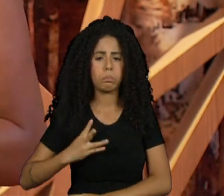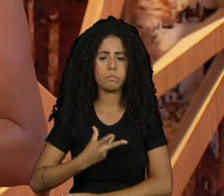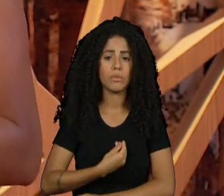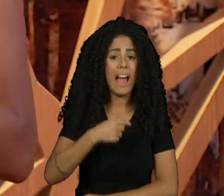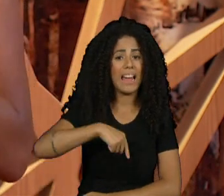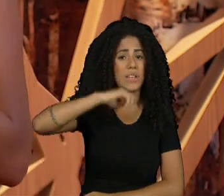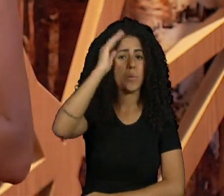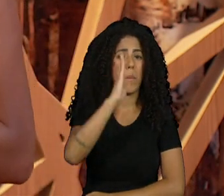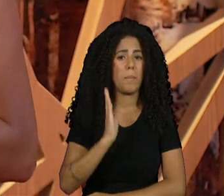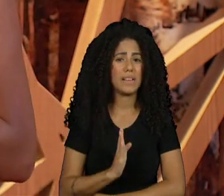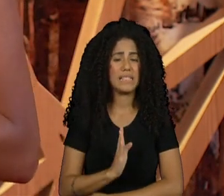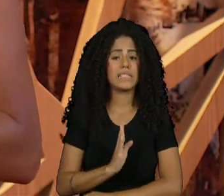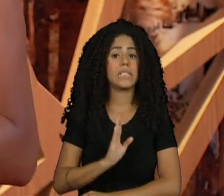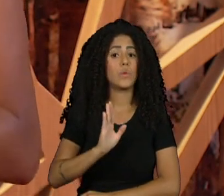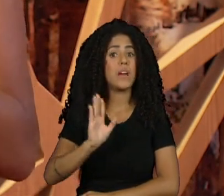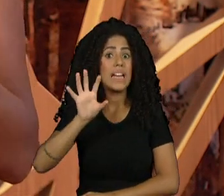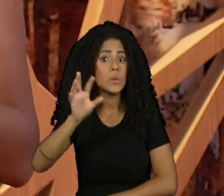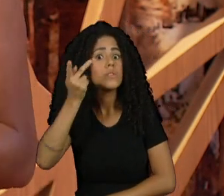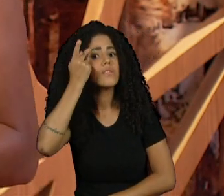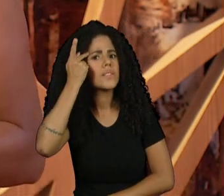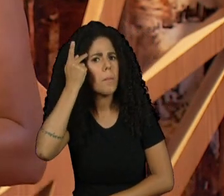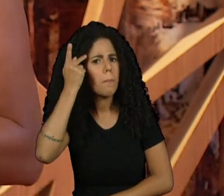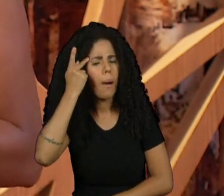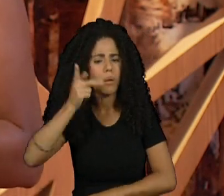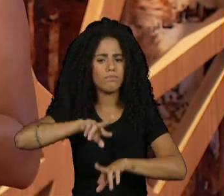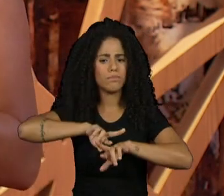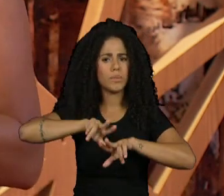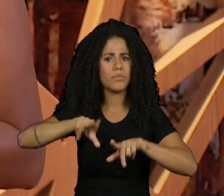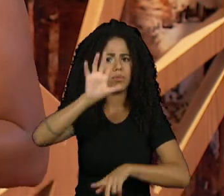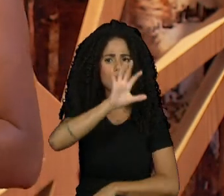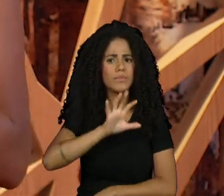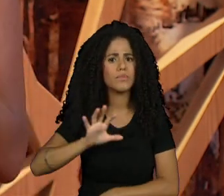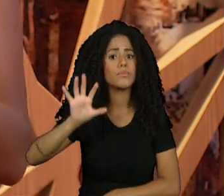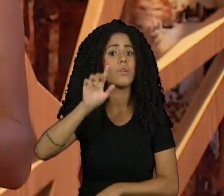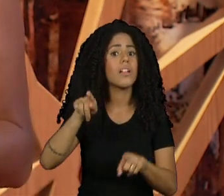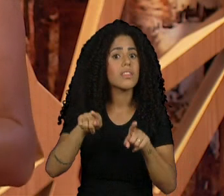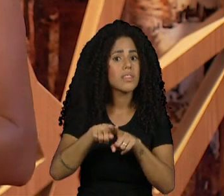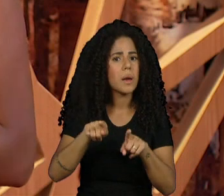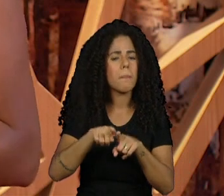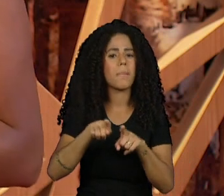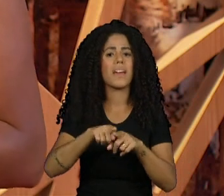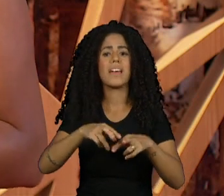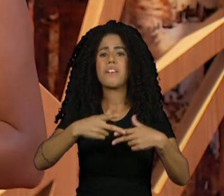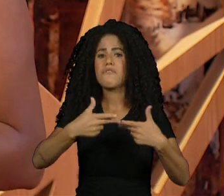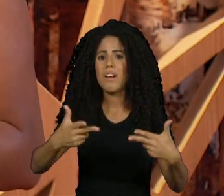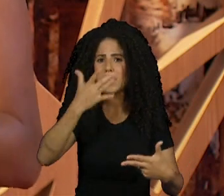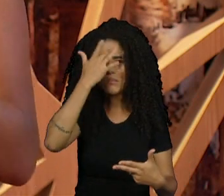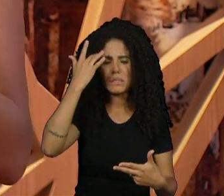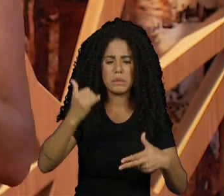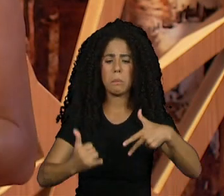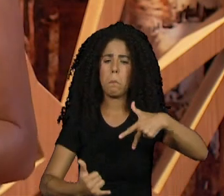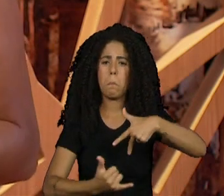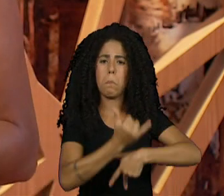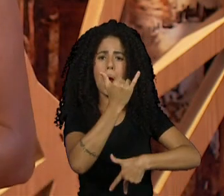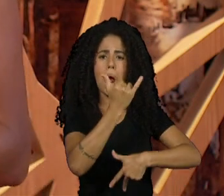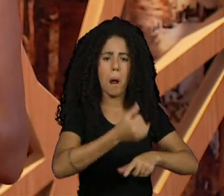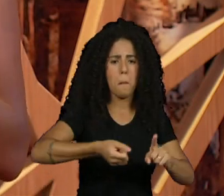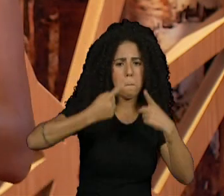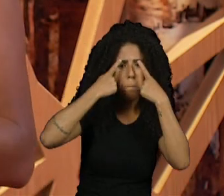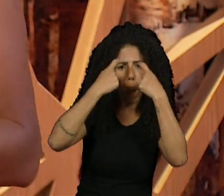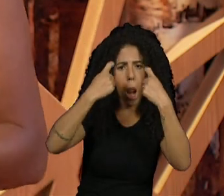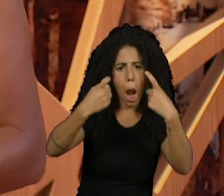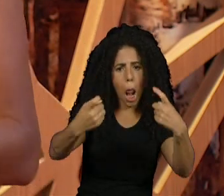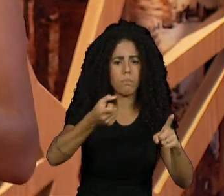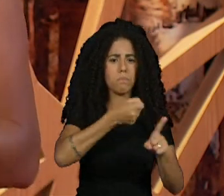Brasil, em São Paulo, nas grandes capitais, muitas dessas pessoas estão aí sendo vítimas de uma marginalidade que a